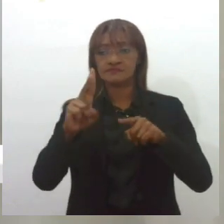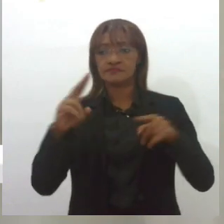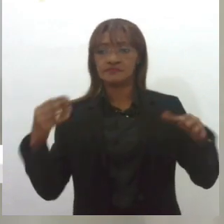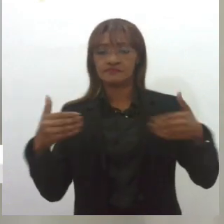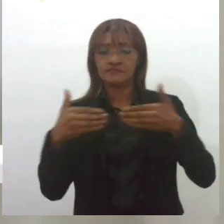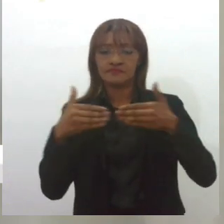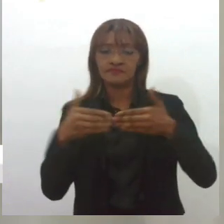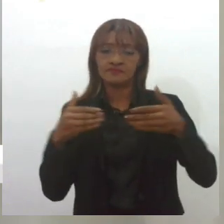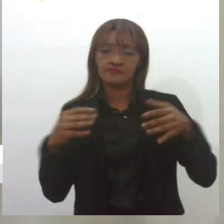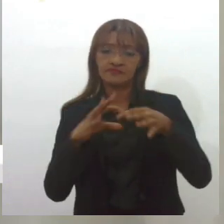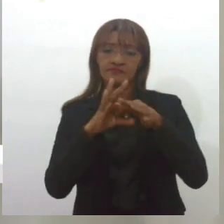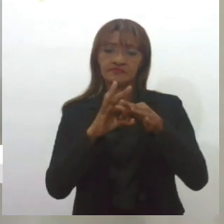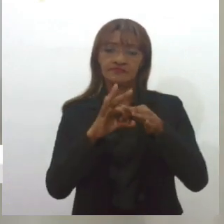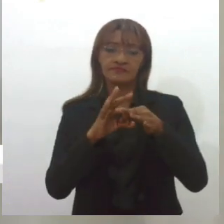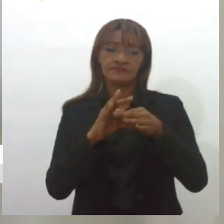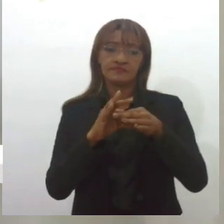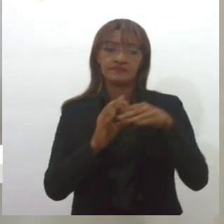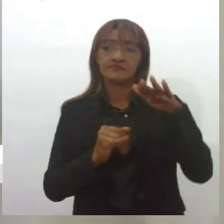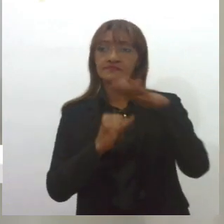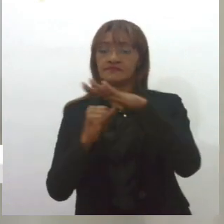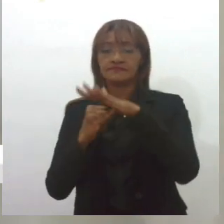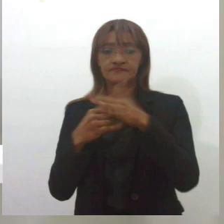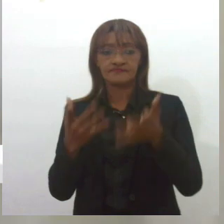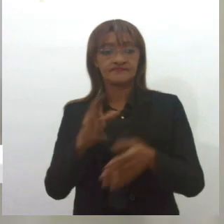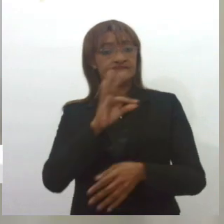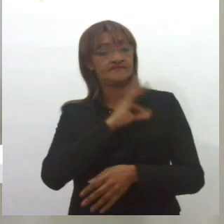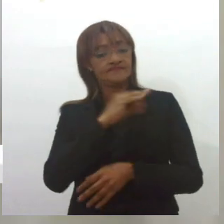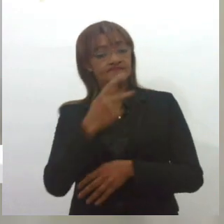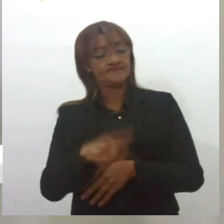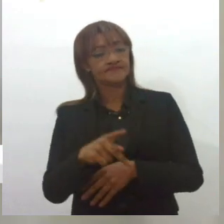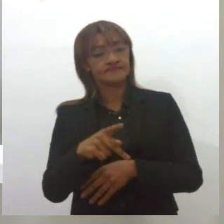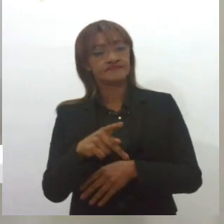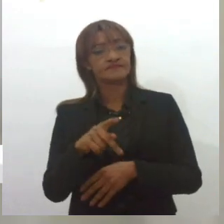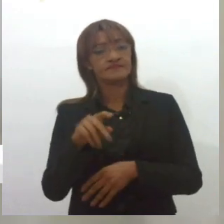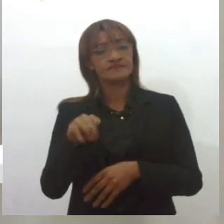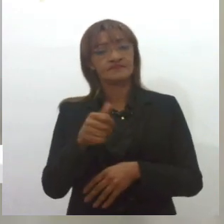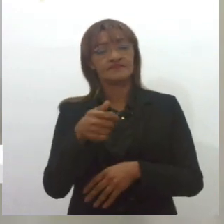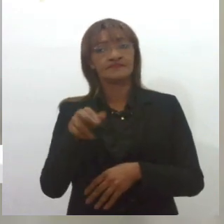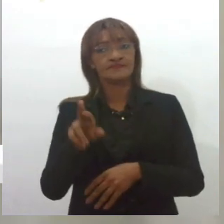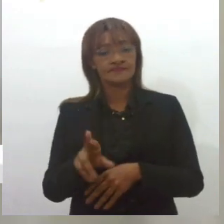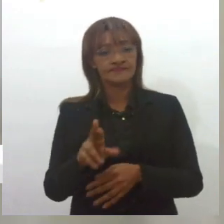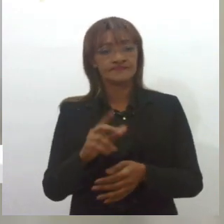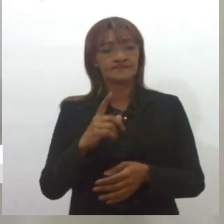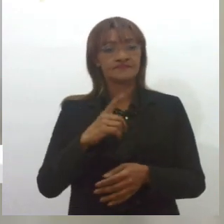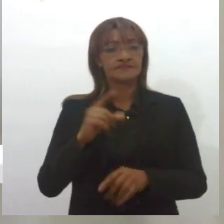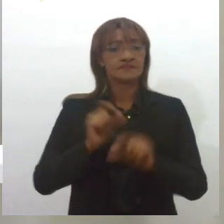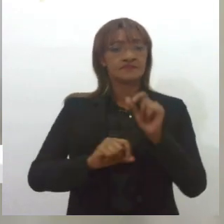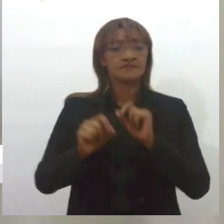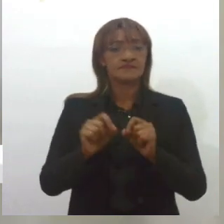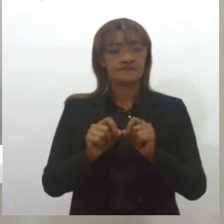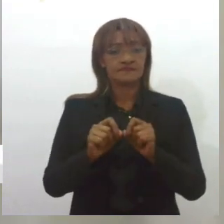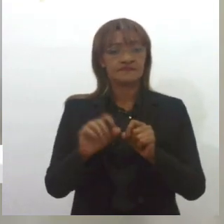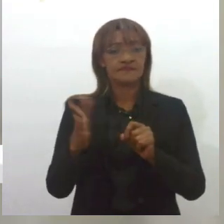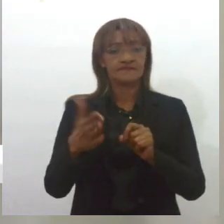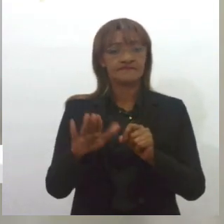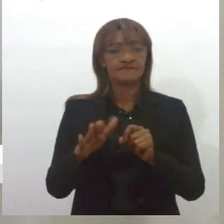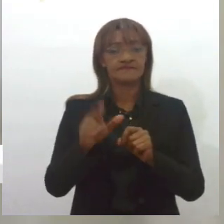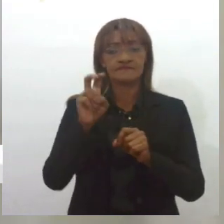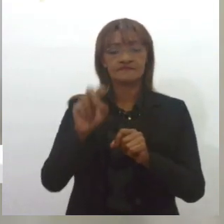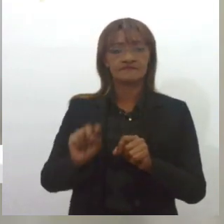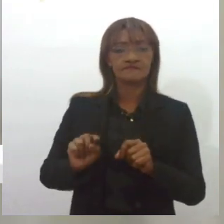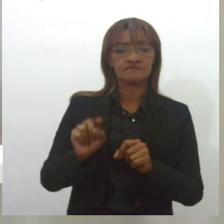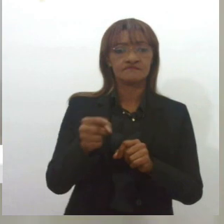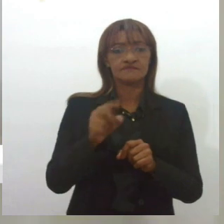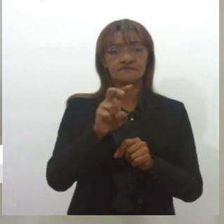parceiras, instituições parceiras. Então, na Polícia Militar, mesmo nós temos um efetivo de aproximadamente 5.000, 5